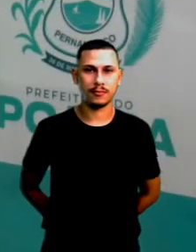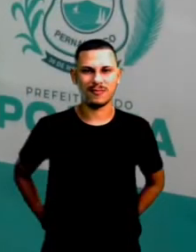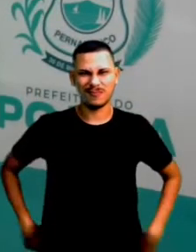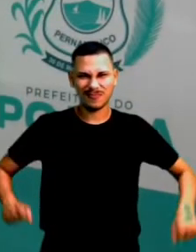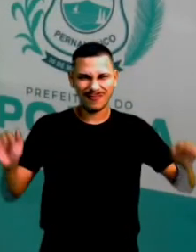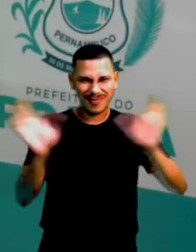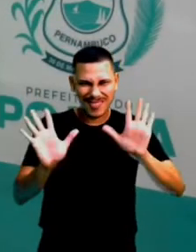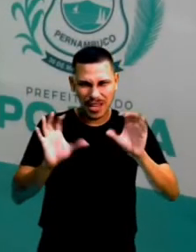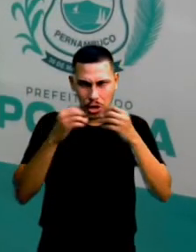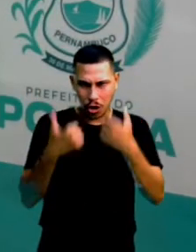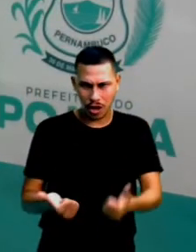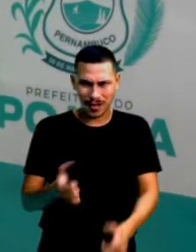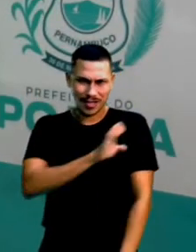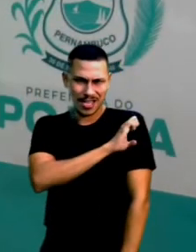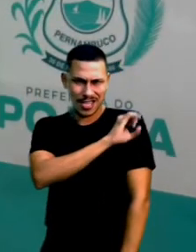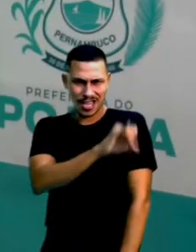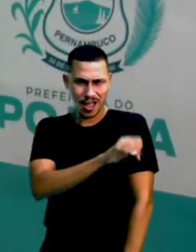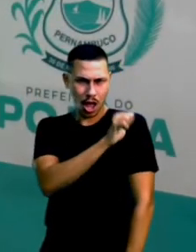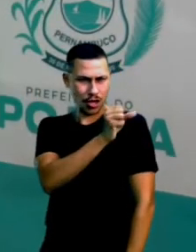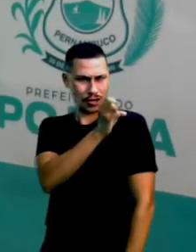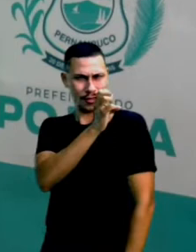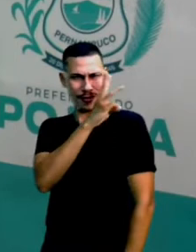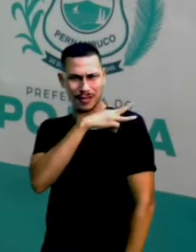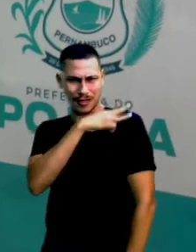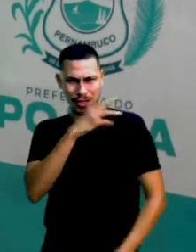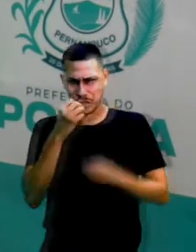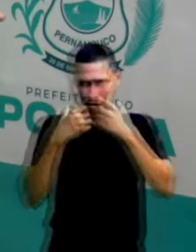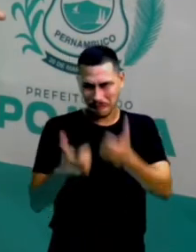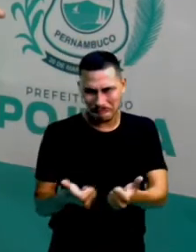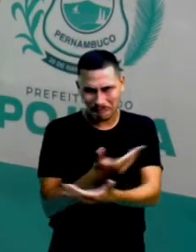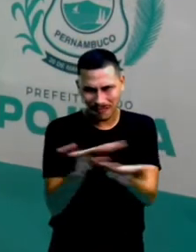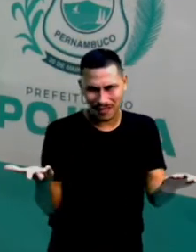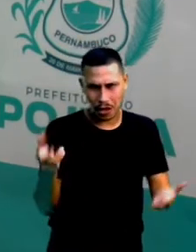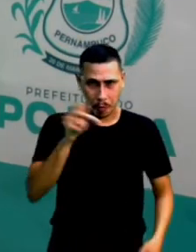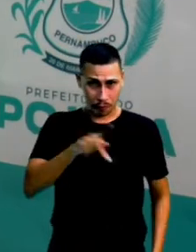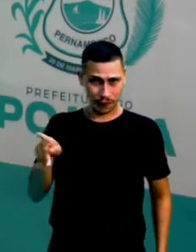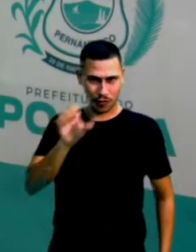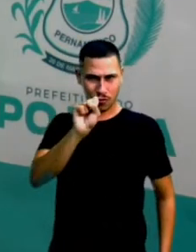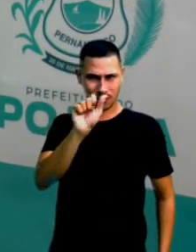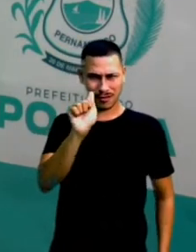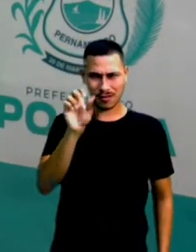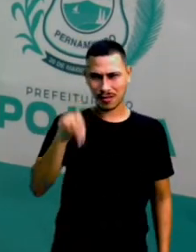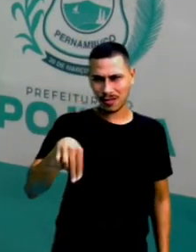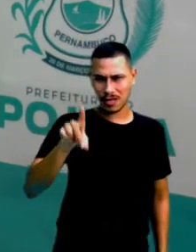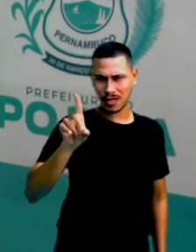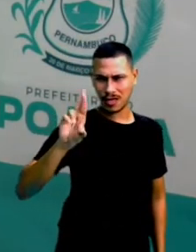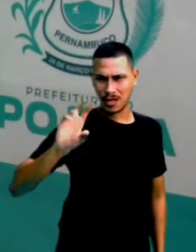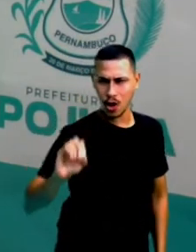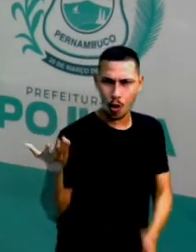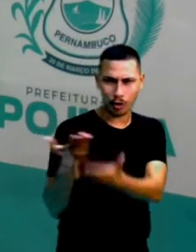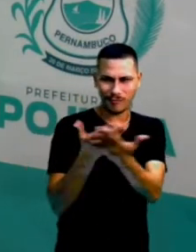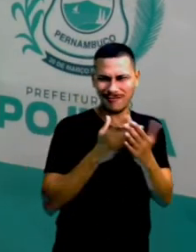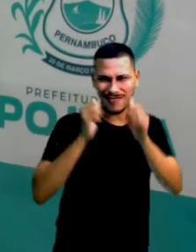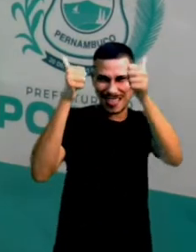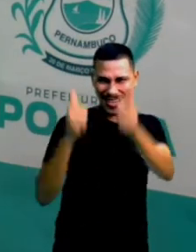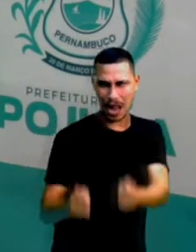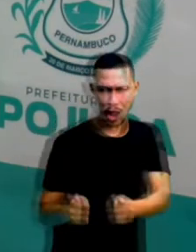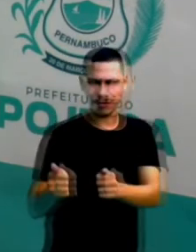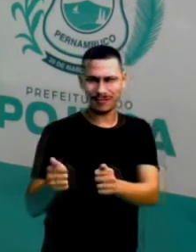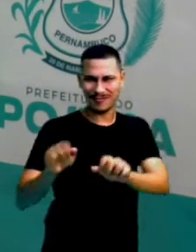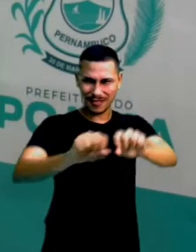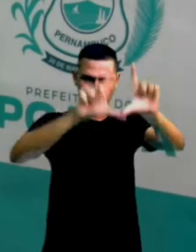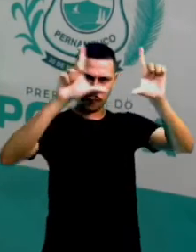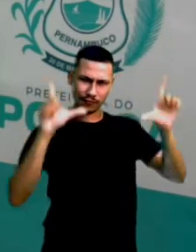Olá, Eja3! Tudo bem com vocês? Professor Sandro Guerra para mais uma aula de arte aqui na nossa TV